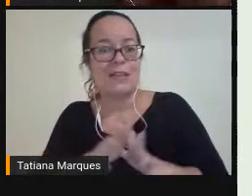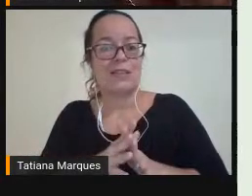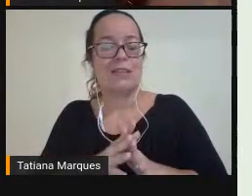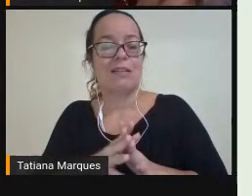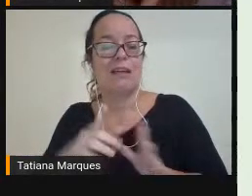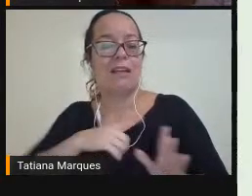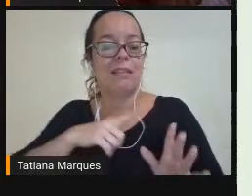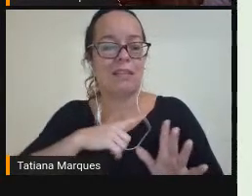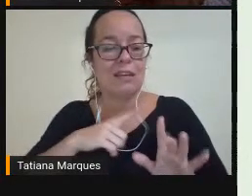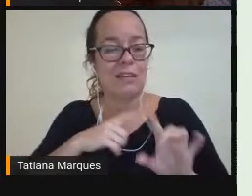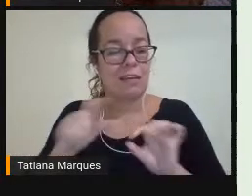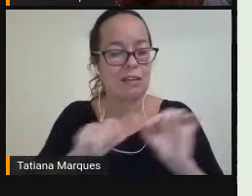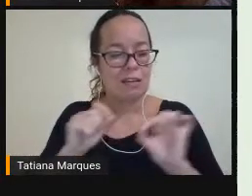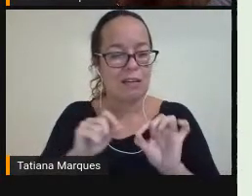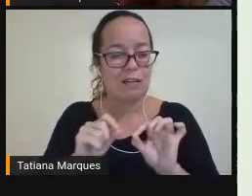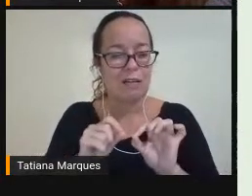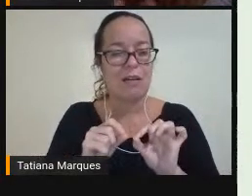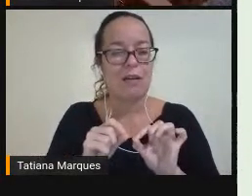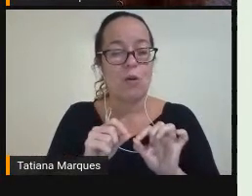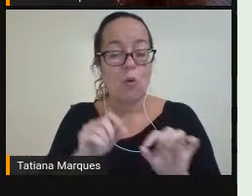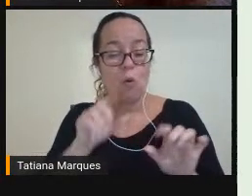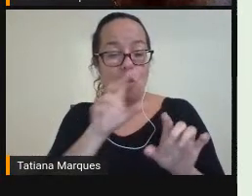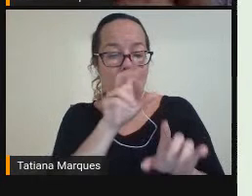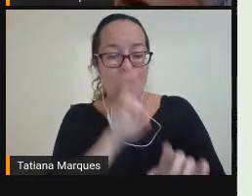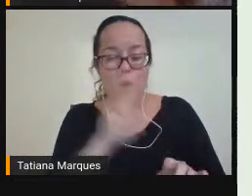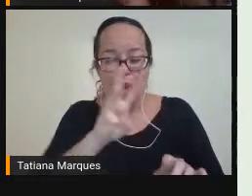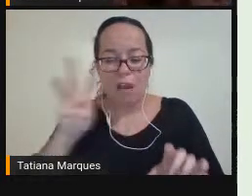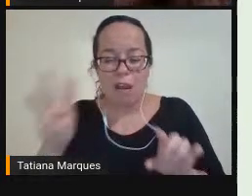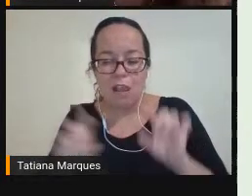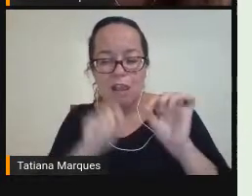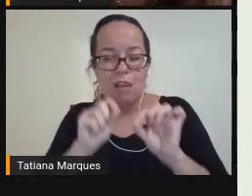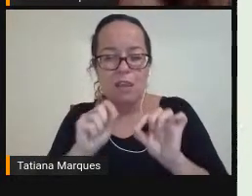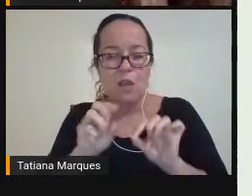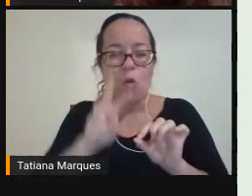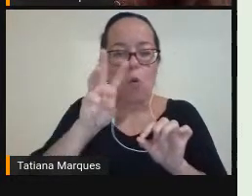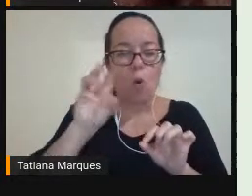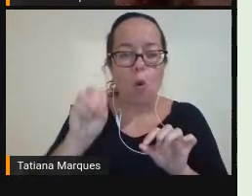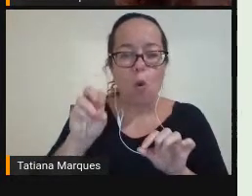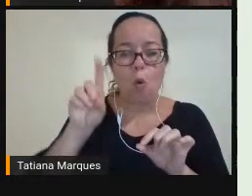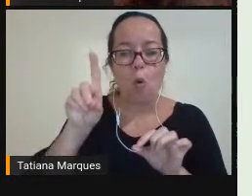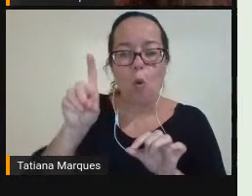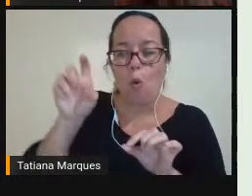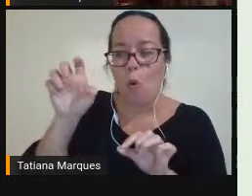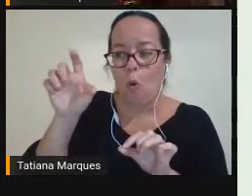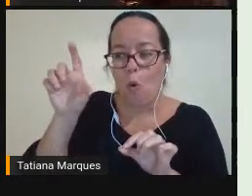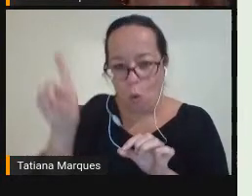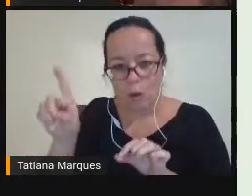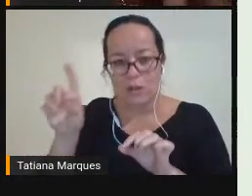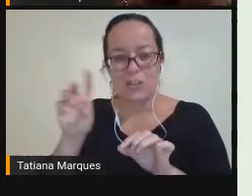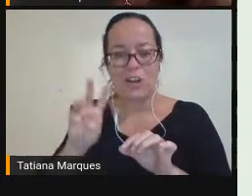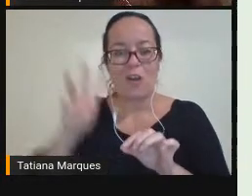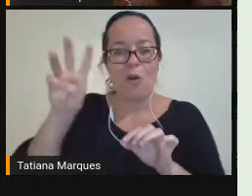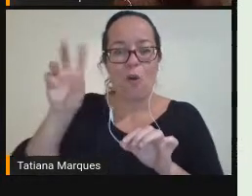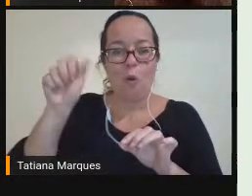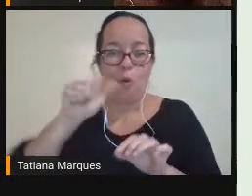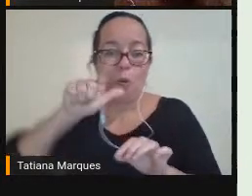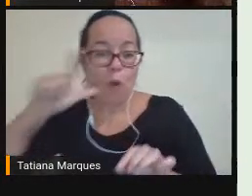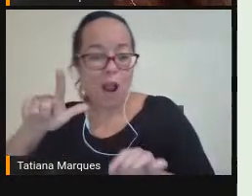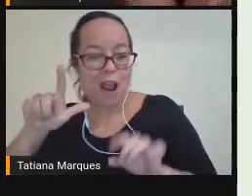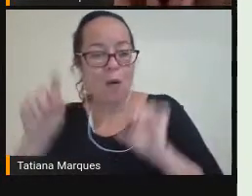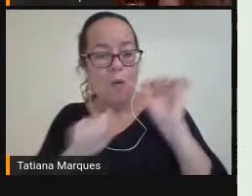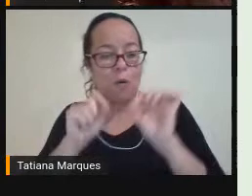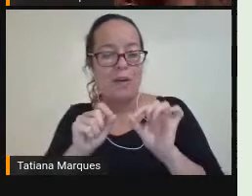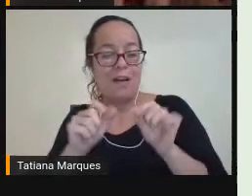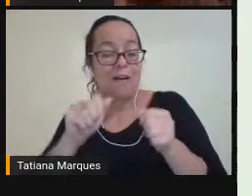determinada Criança E aqui a gente pode Personalizar Pessoal O mais bacana Disso É poder personalizar